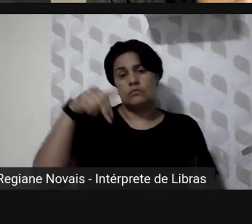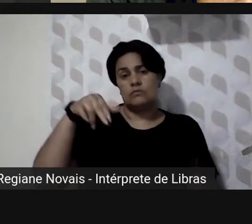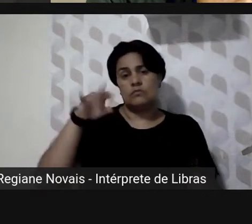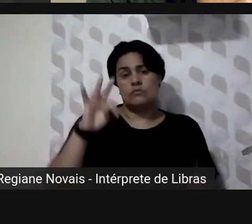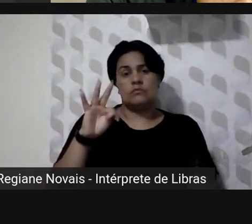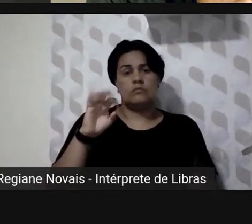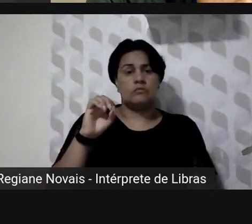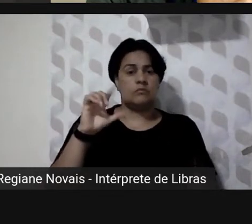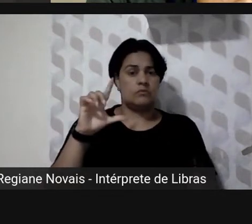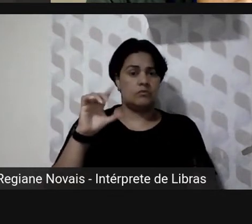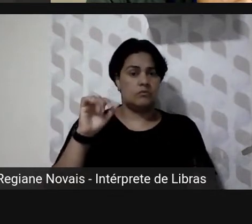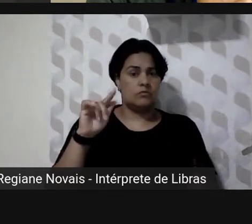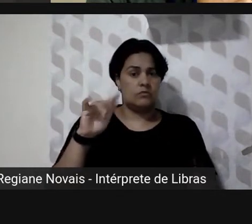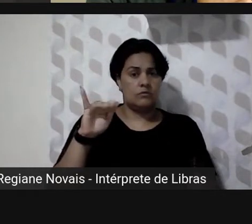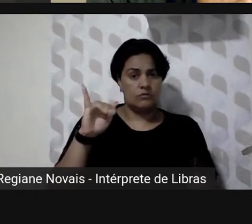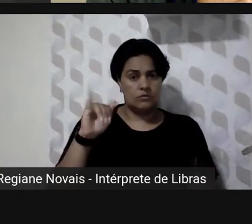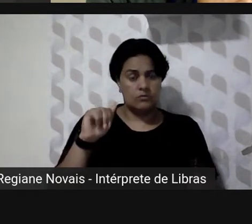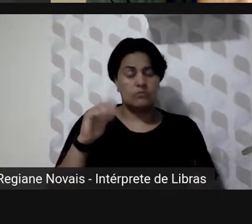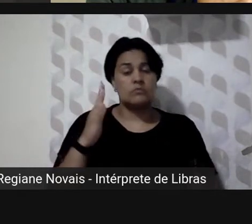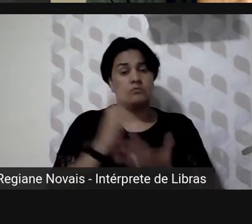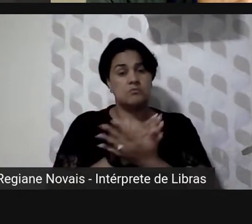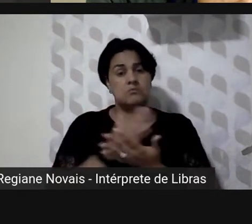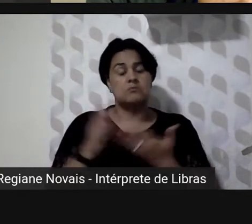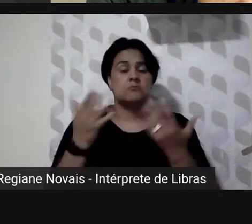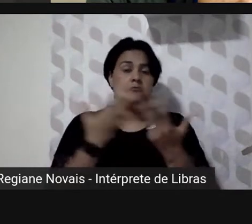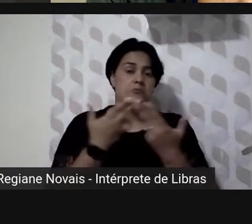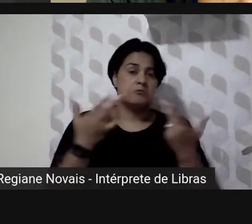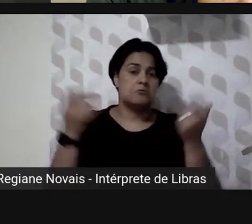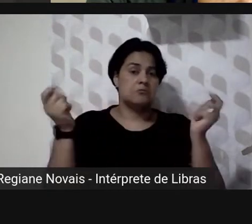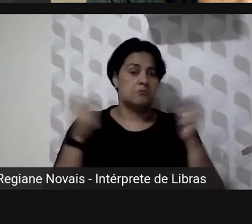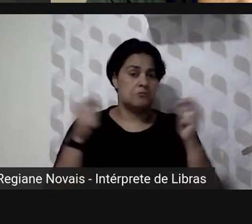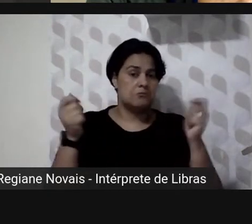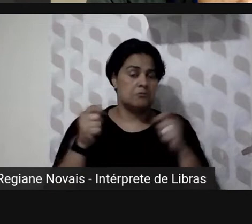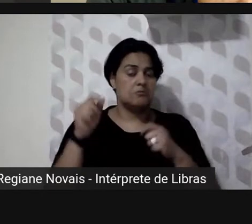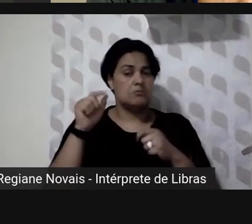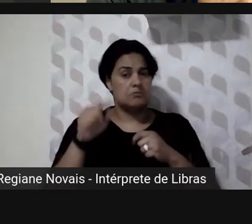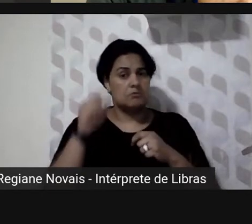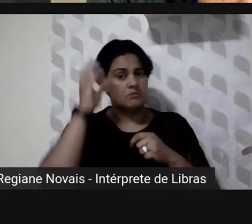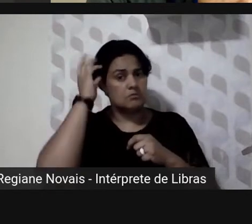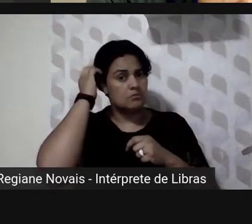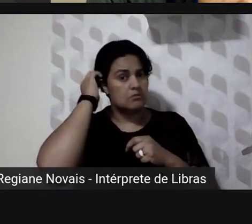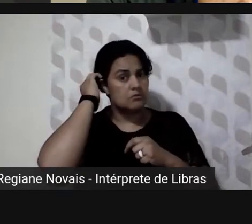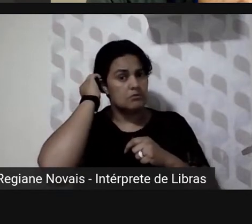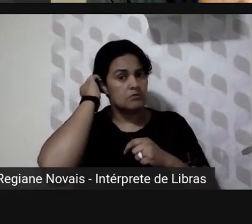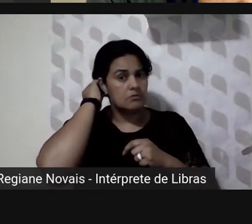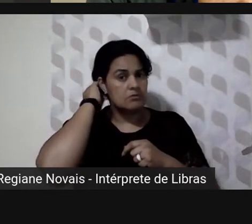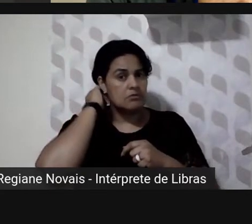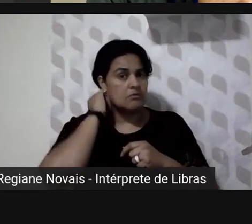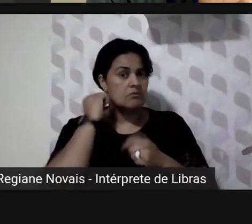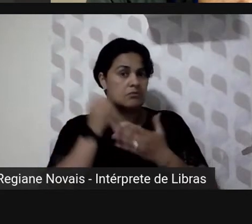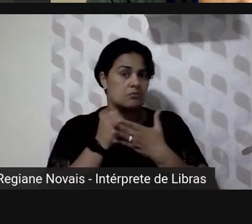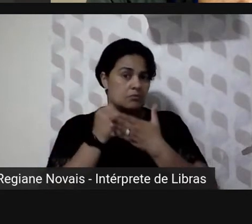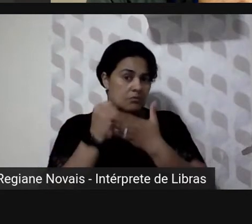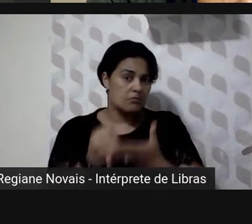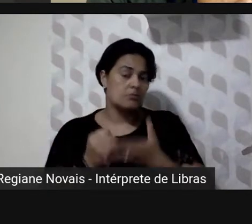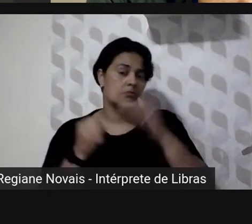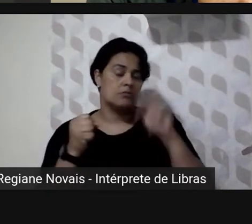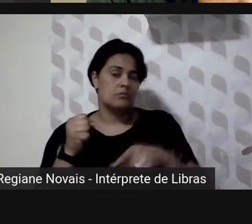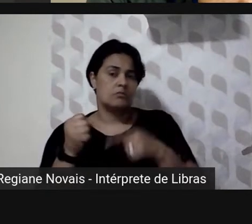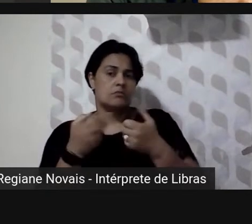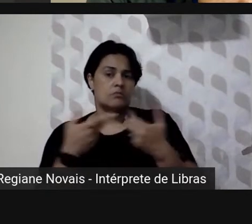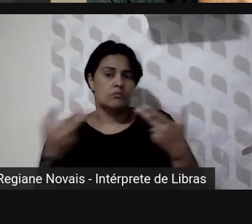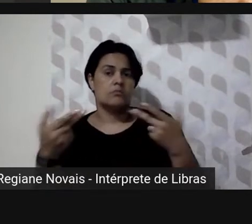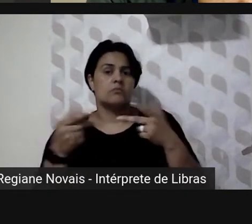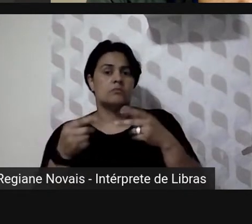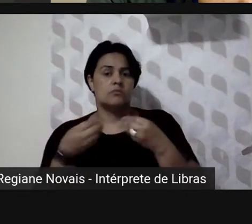mecanismos que possam inteligentes que possam colaborar inclusive no encaminhamento no envio dessas